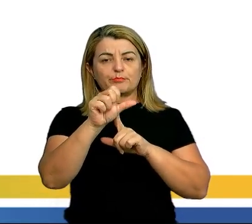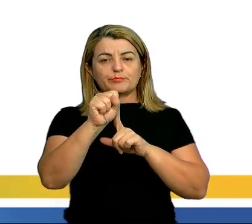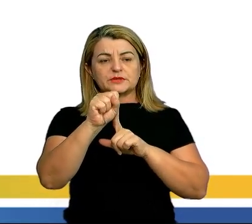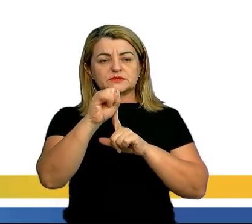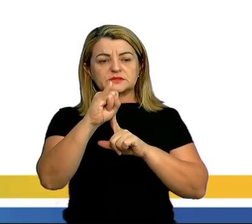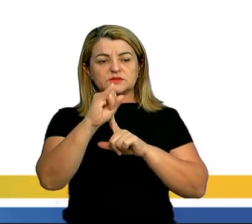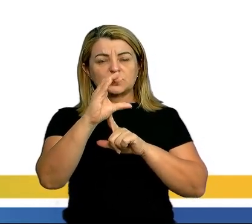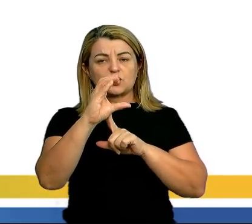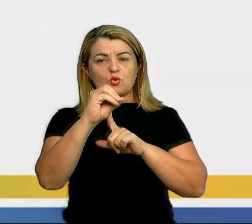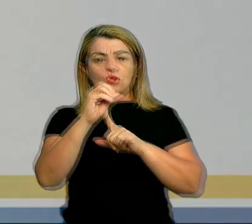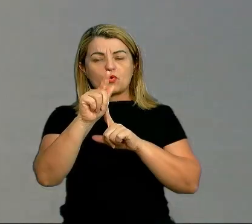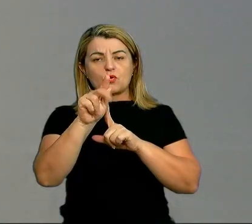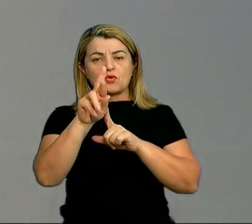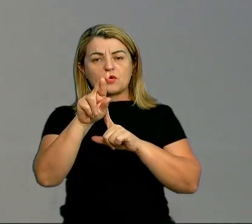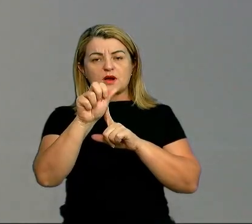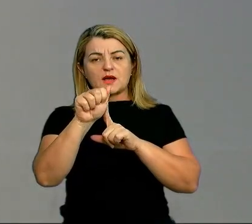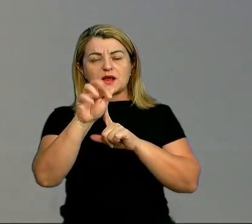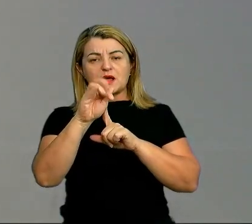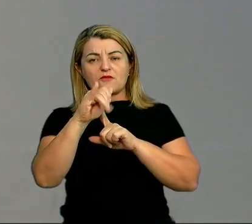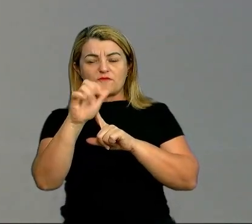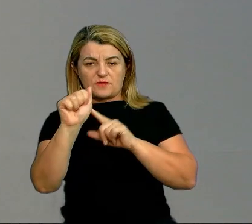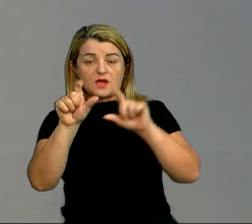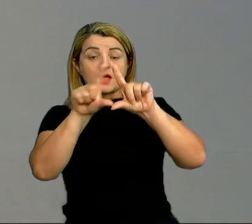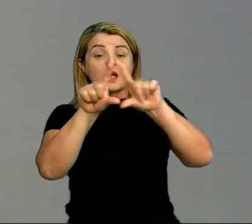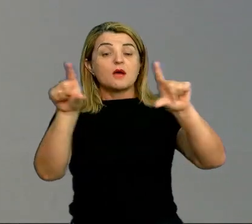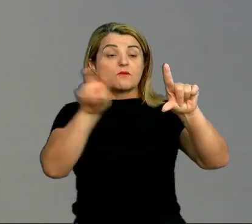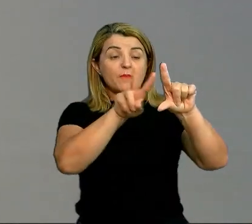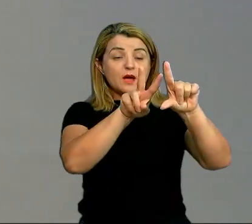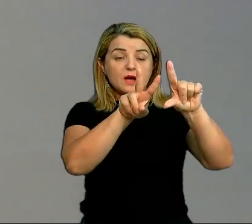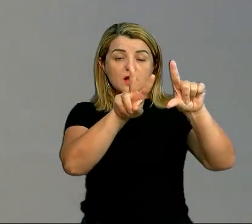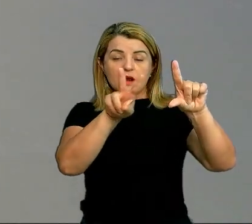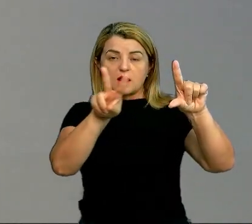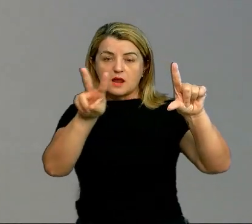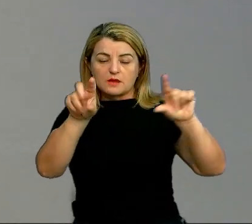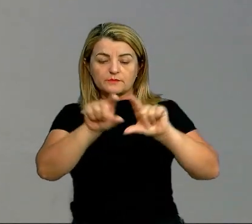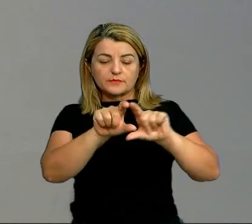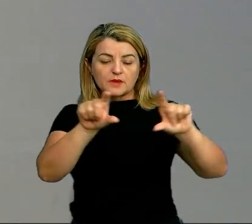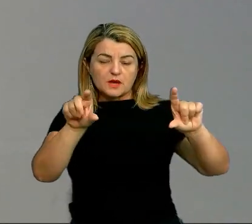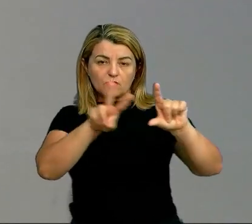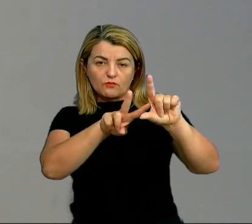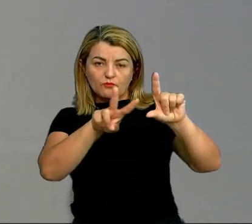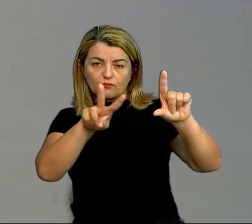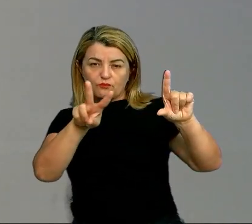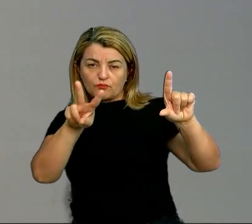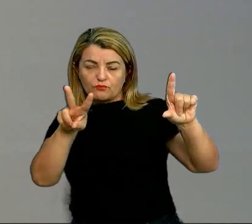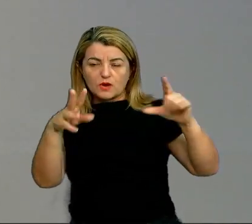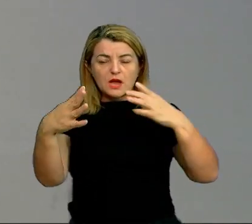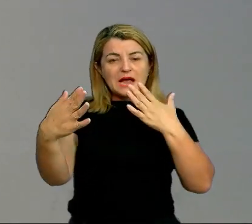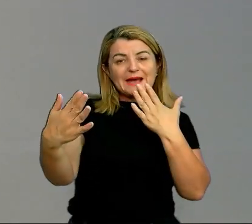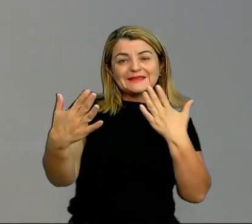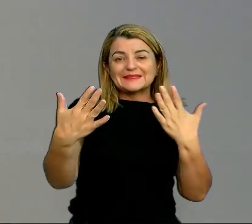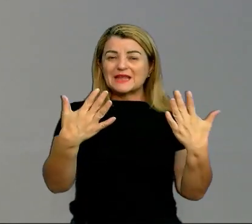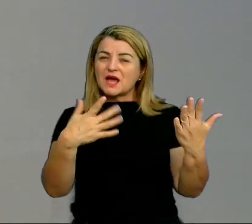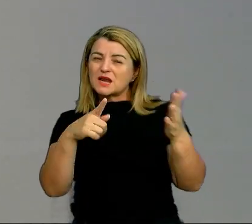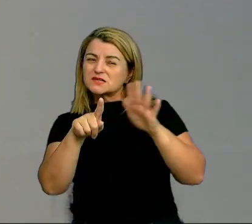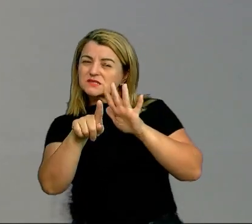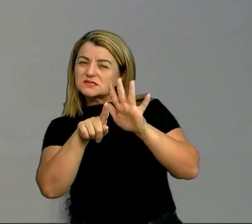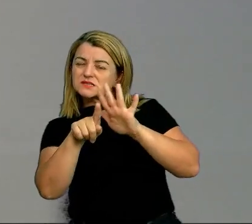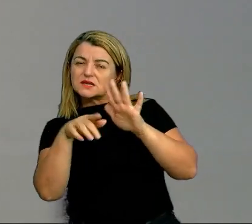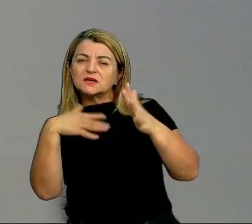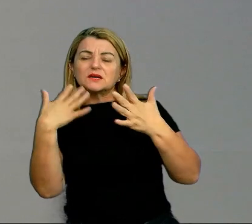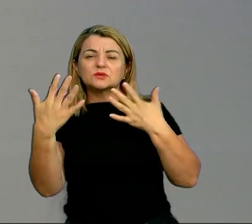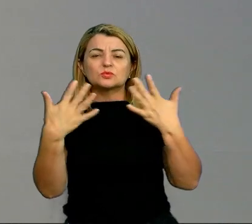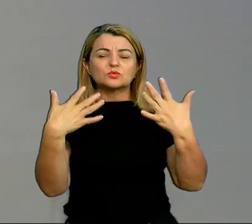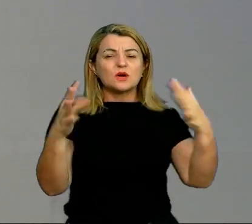uma leitura fragmentada, quer dizer, a gente vai ler estrofe por estrofe, tá? Fazendo uma análise dessas estrofes,